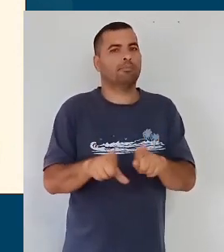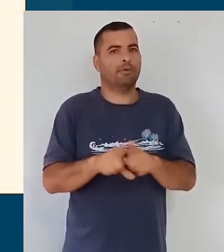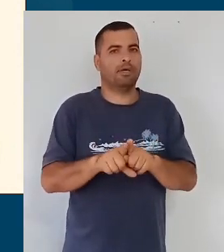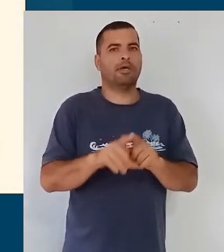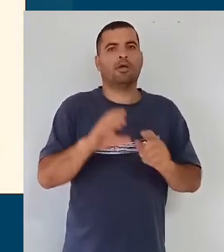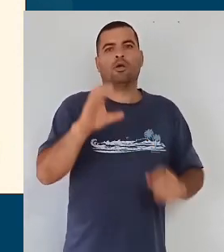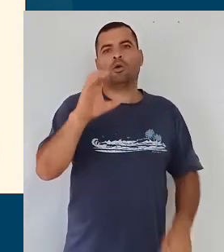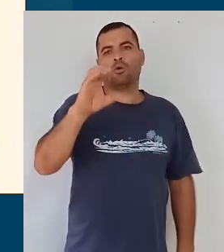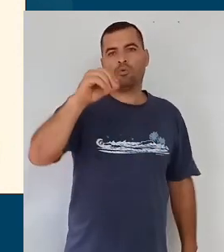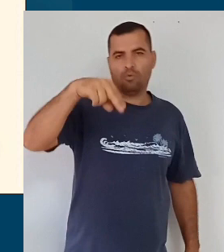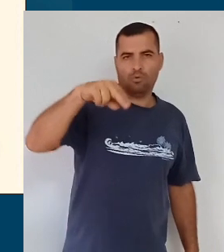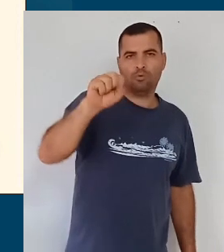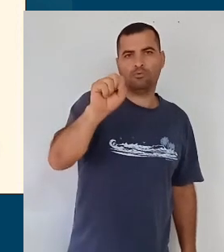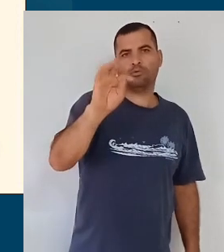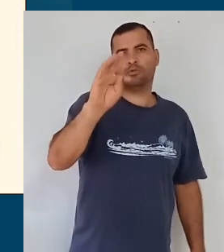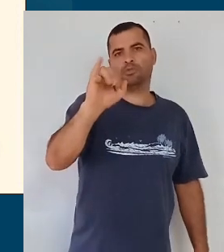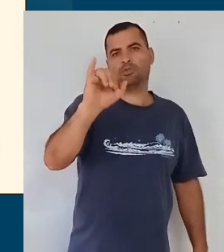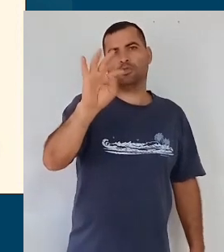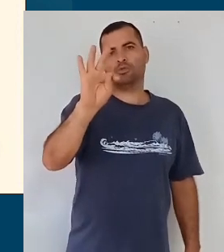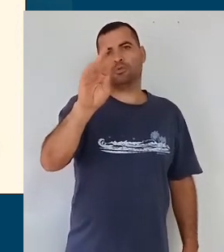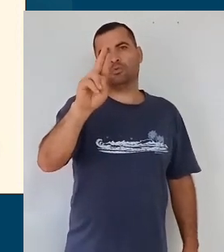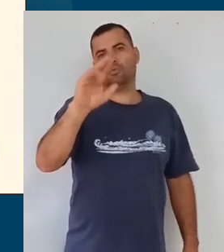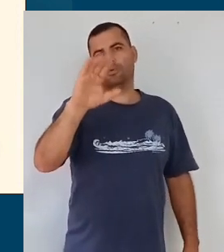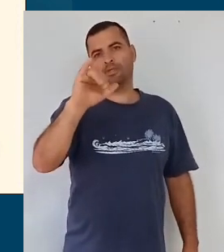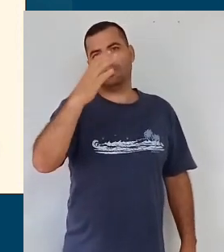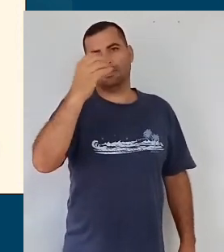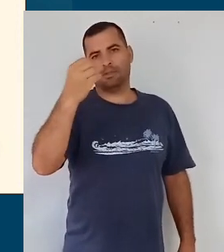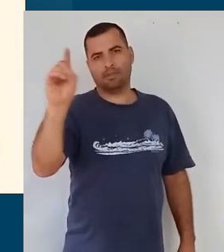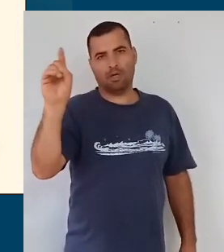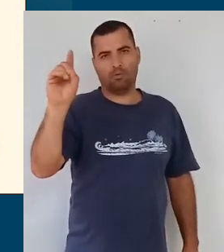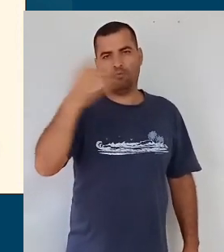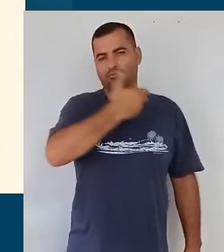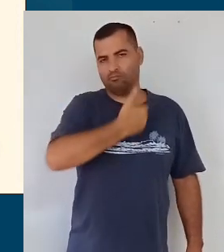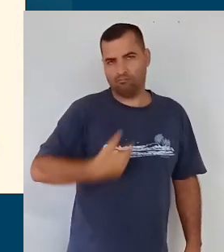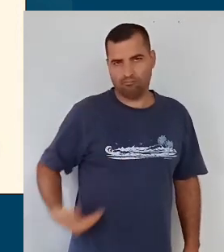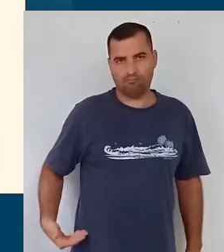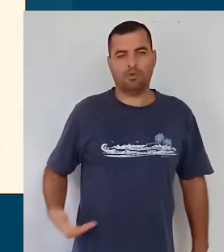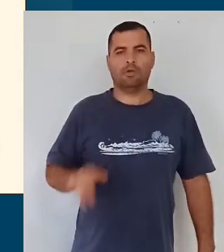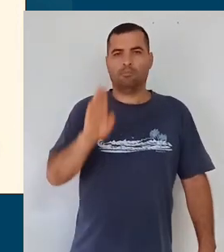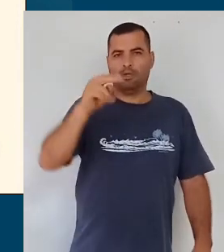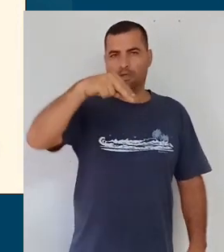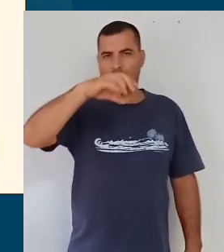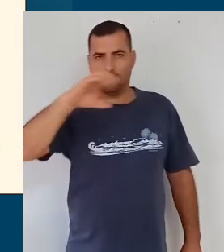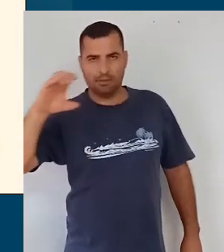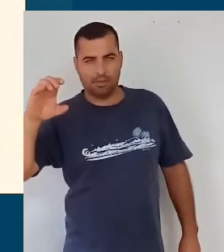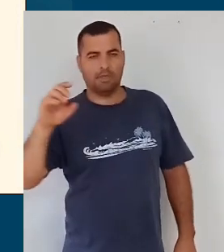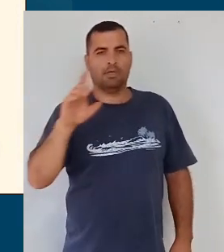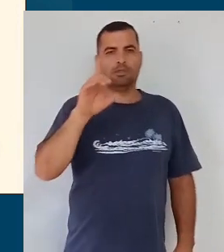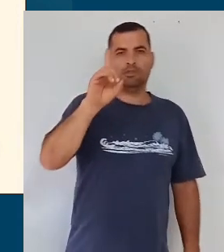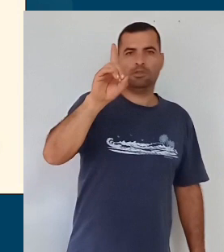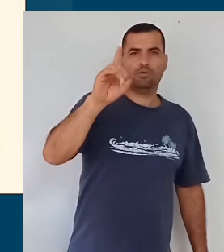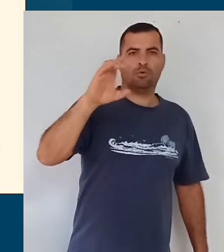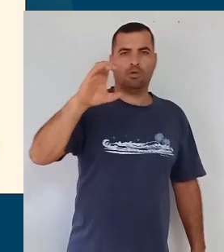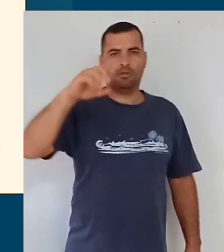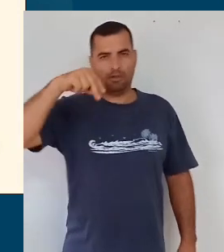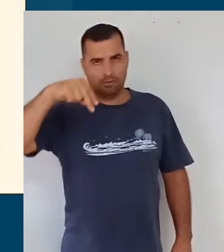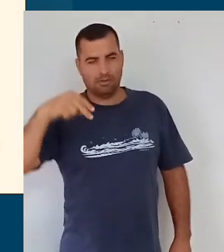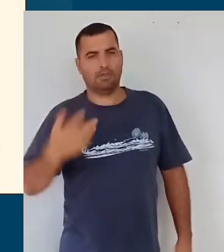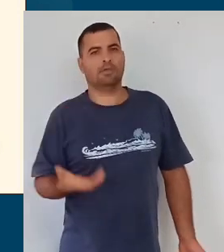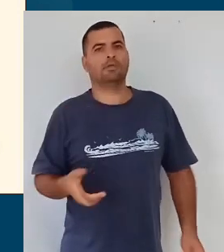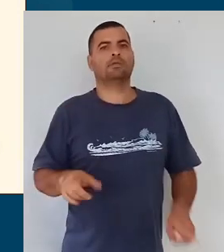Constituição Federal, o ECA, a LDB, as diretrizes e a BNCC, que são